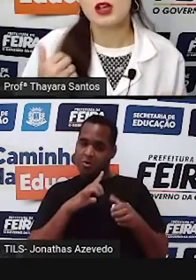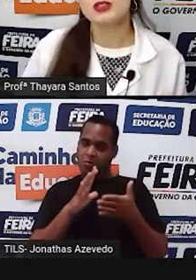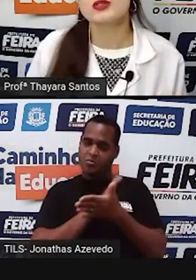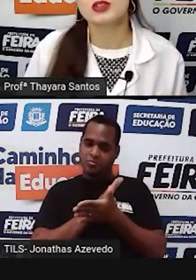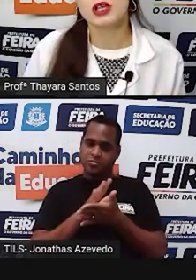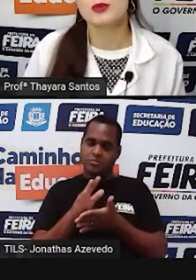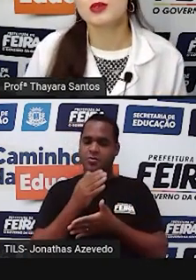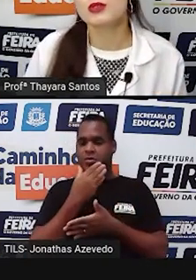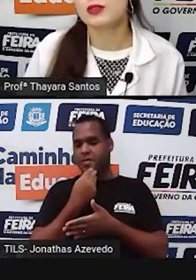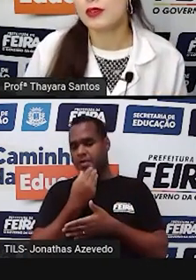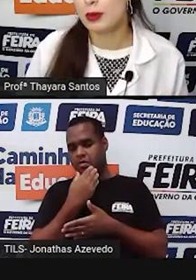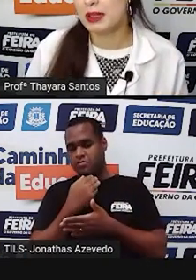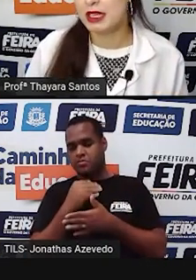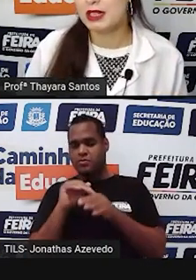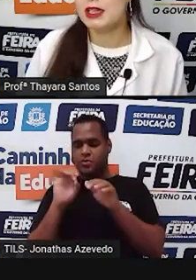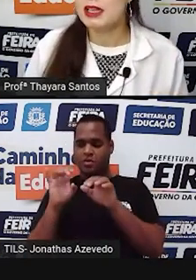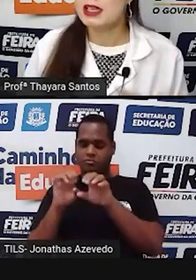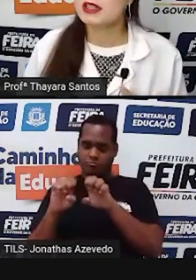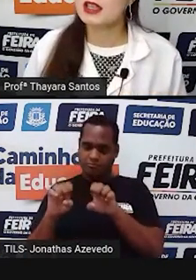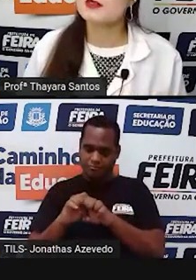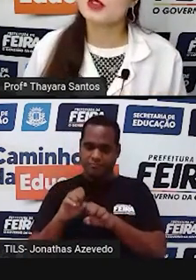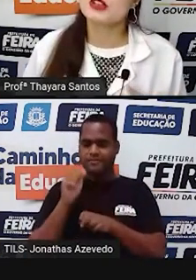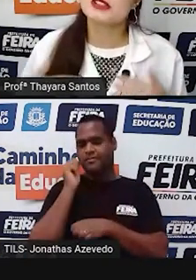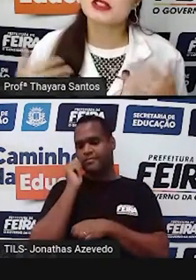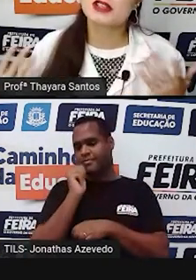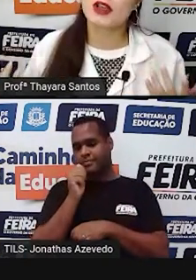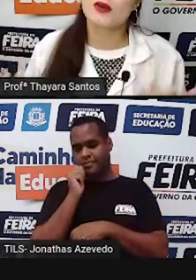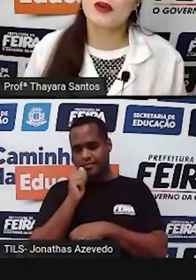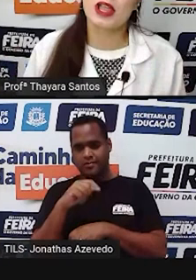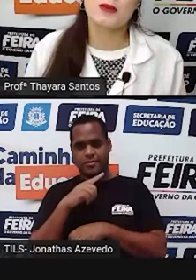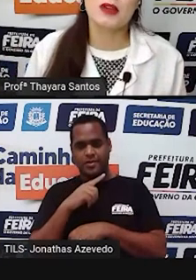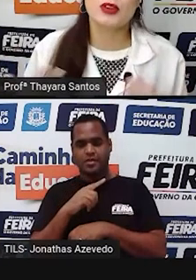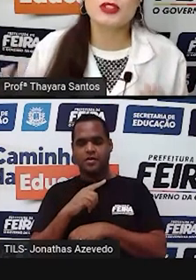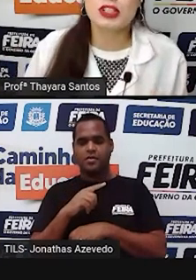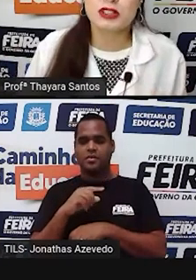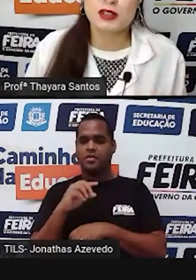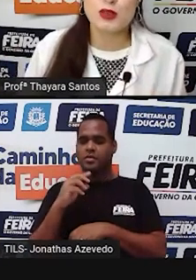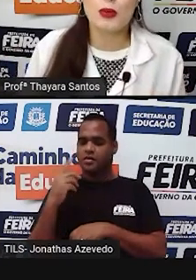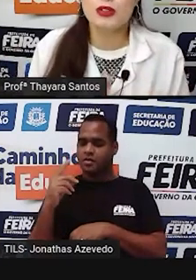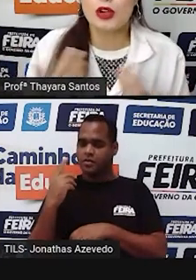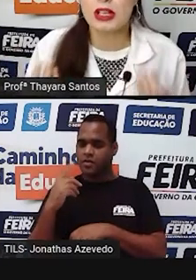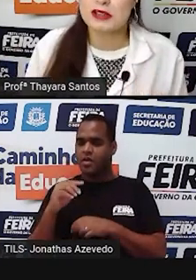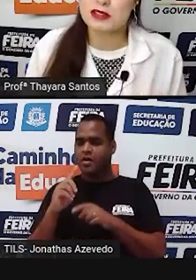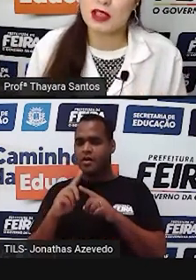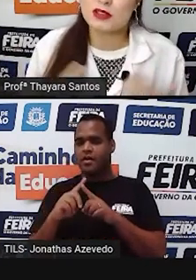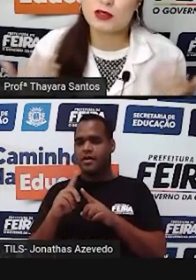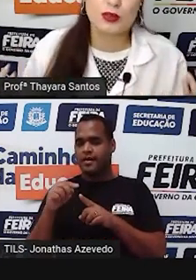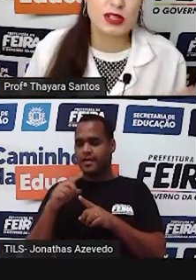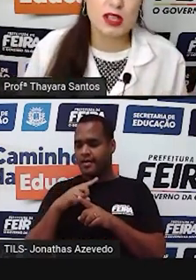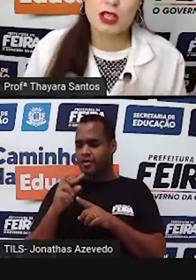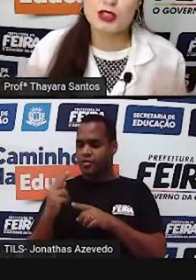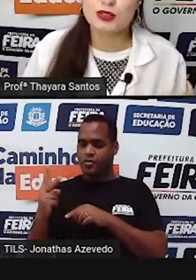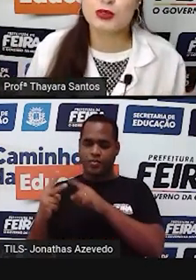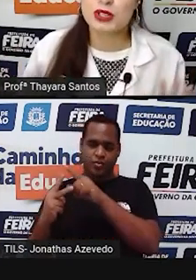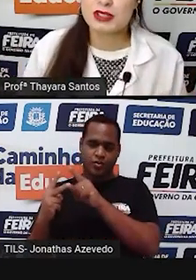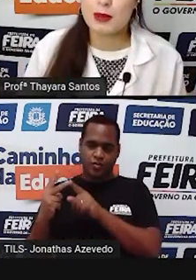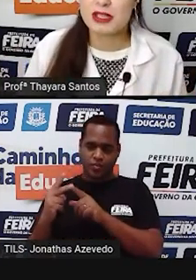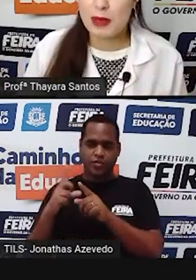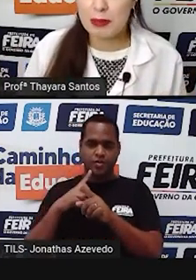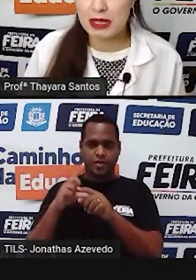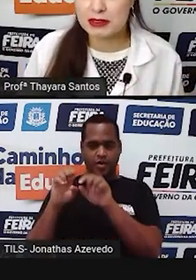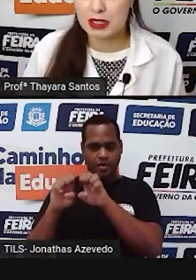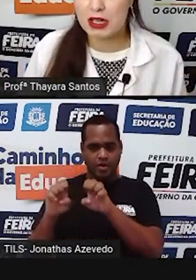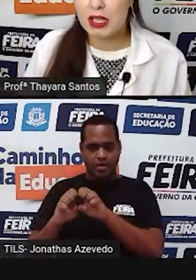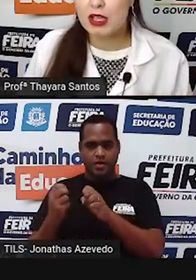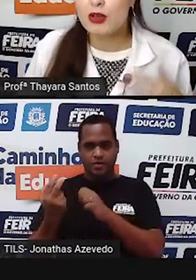Só estrutura reprodutiva feminina. E tem as flores que são hermafroditas, homonóicas. Tem as duas estruturas na